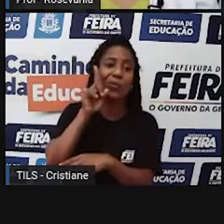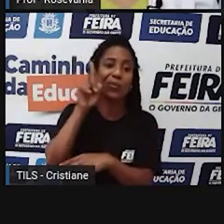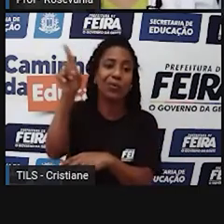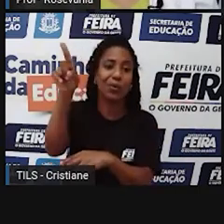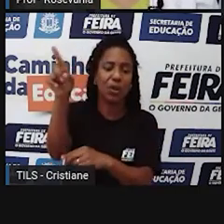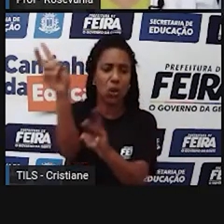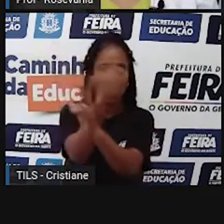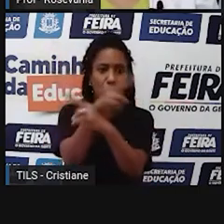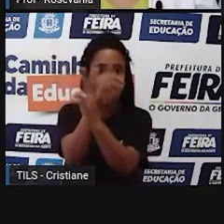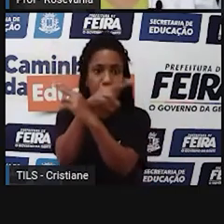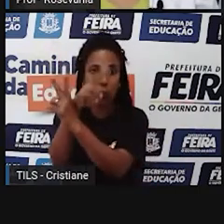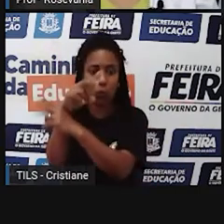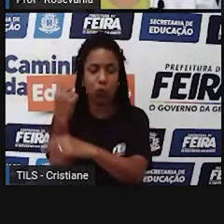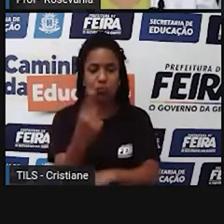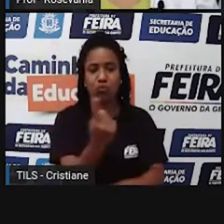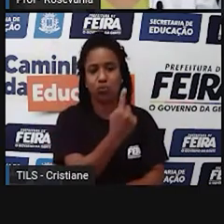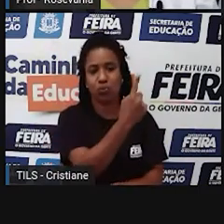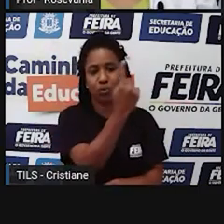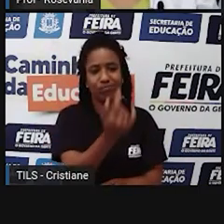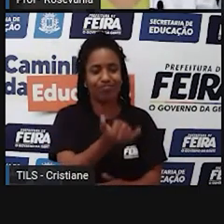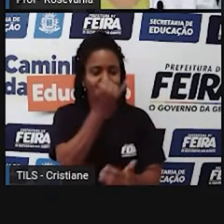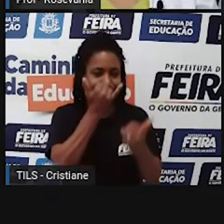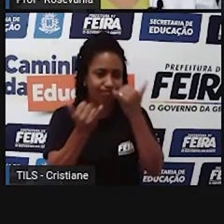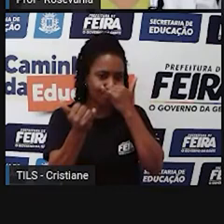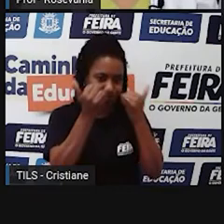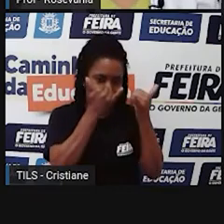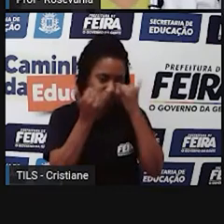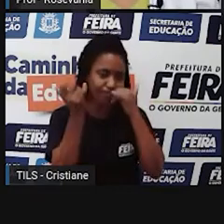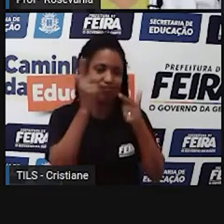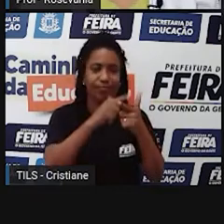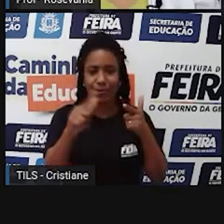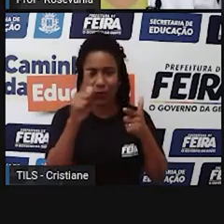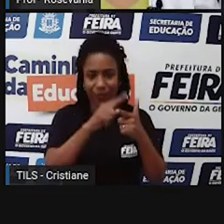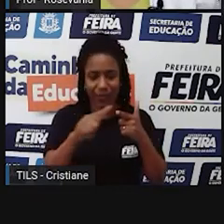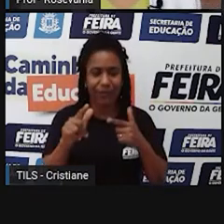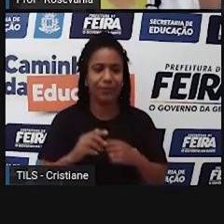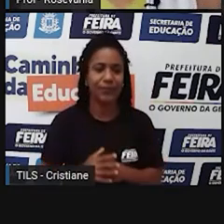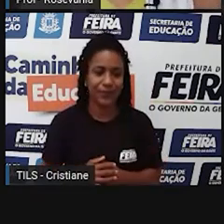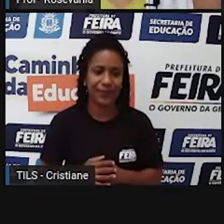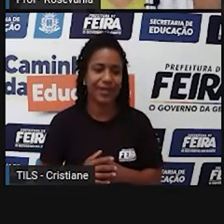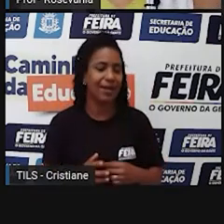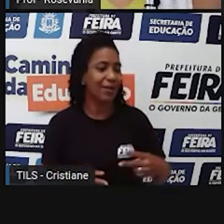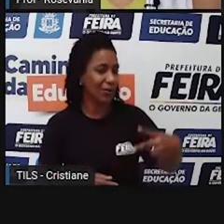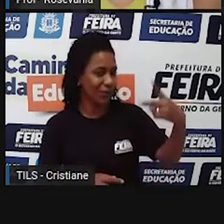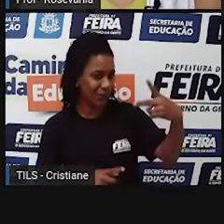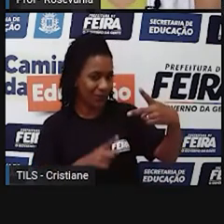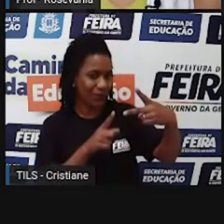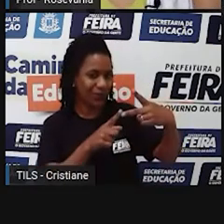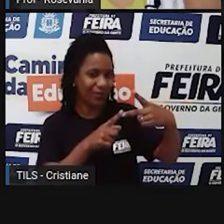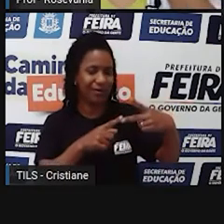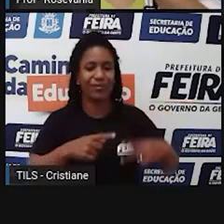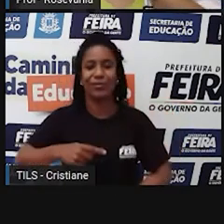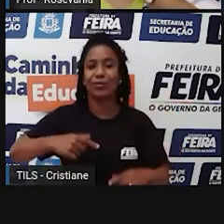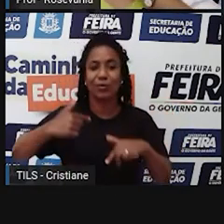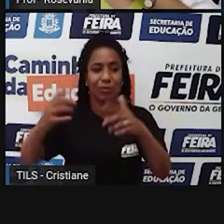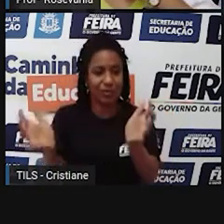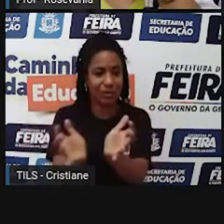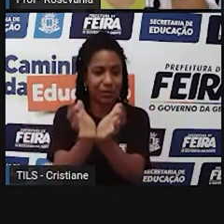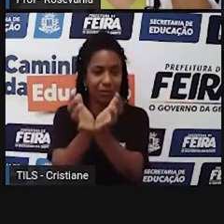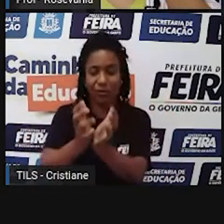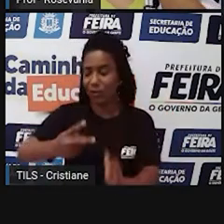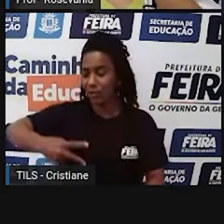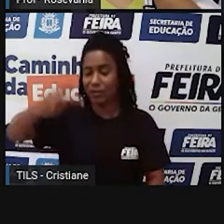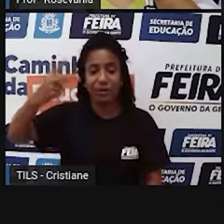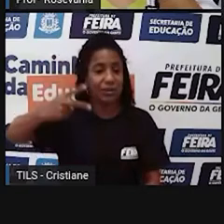vão interferir, sim, nesse setor. O setor secundário, ele possui várias divisões, existem vários